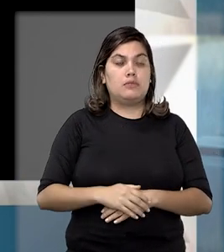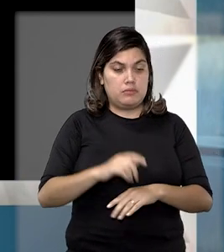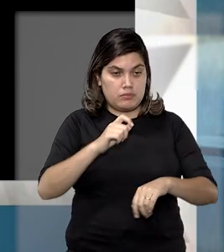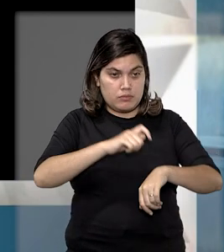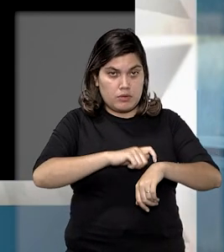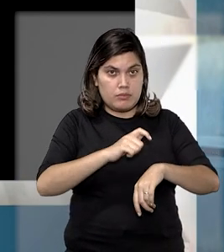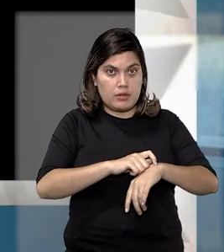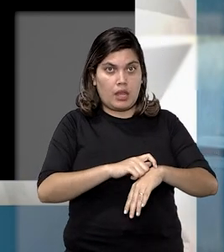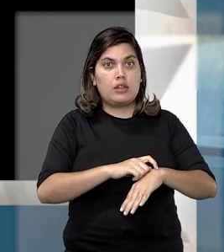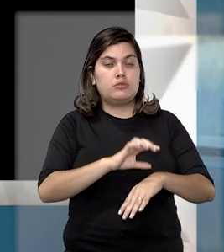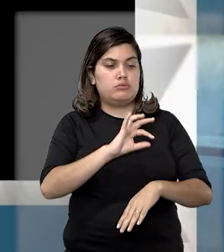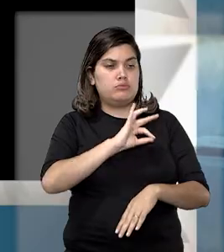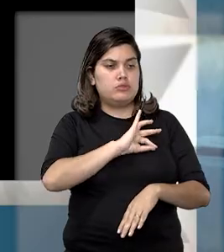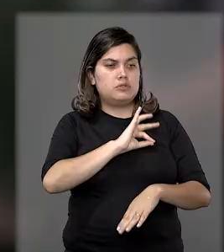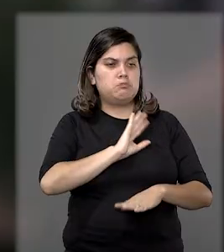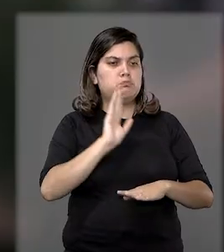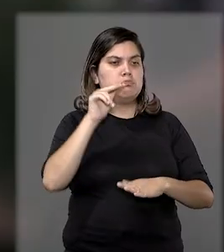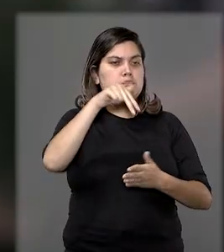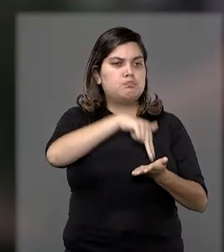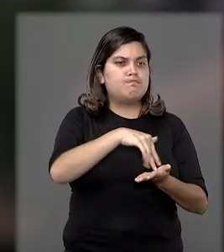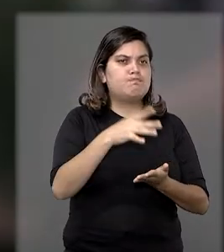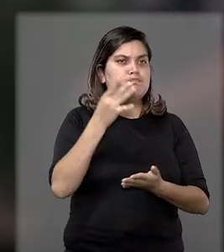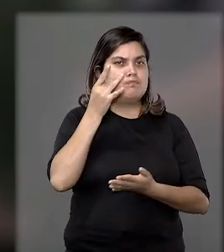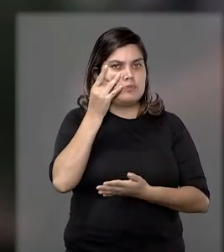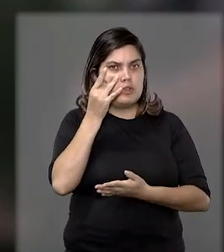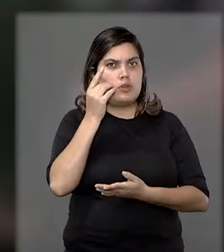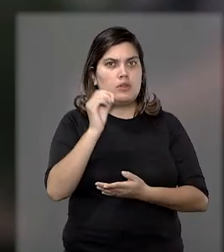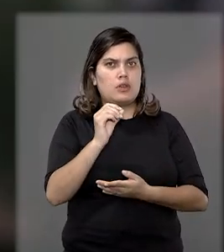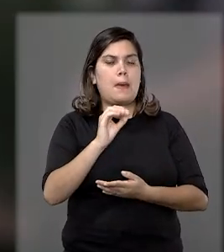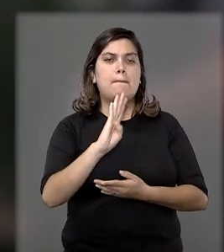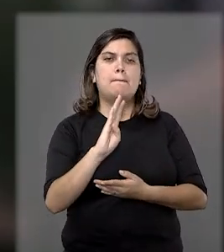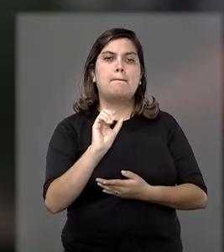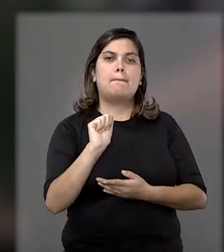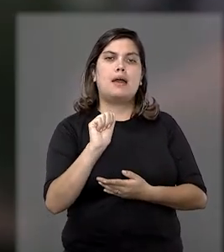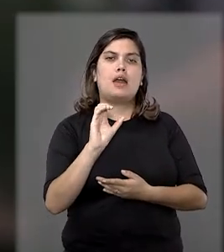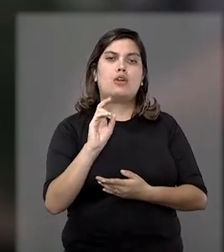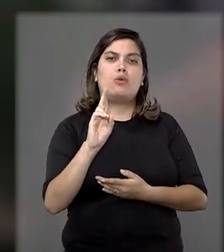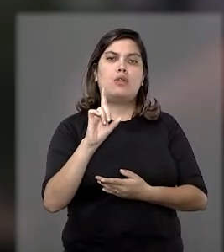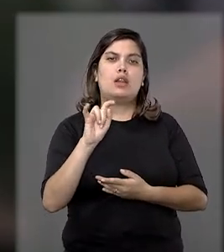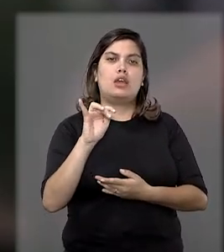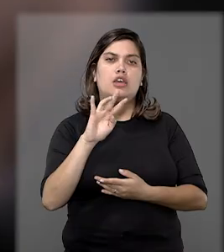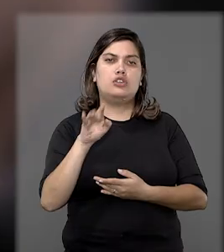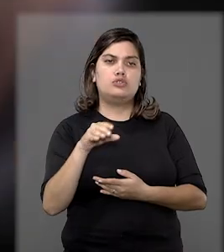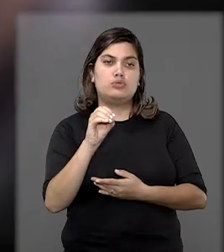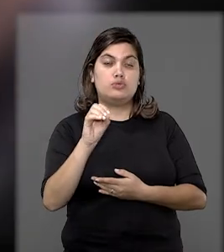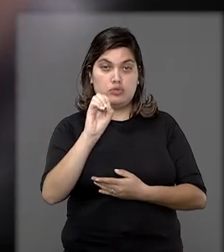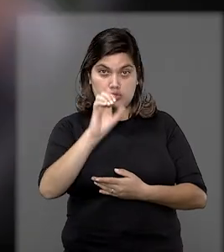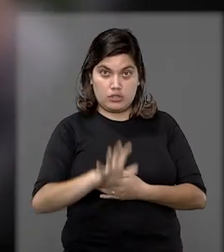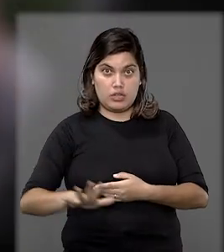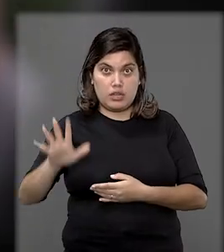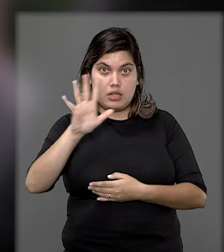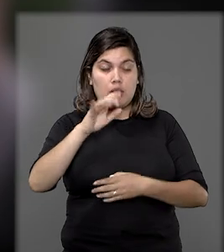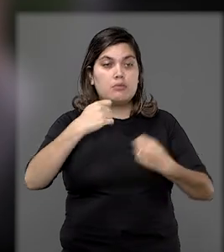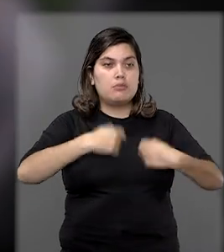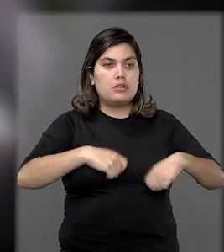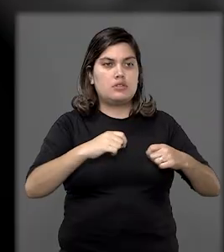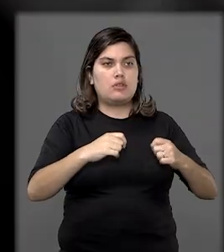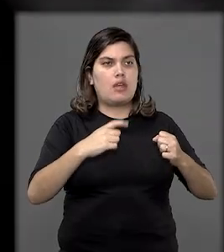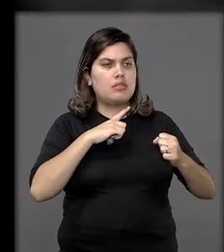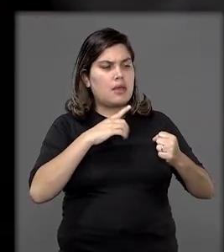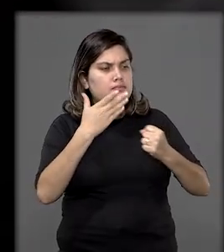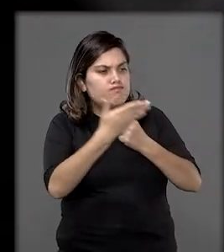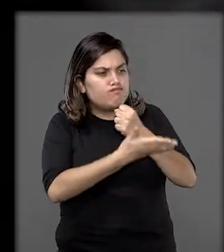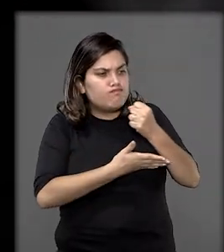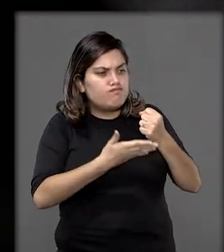para a realização de busca pessoal, conhecida popularmente como baculejo, enquadro ou geral, é necessário que a